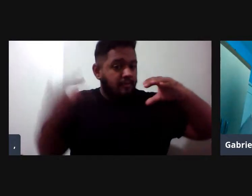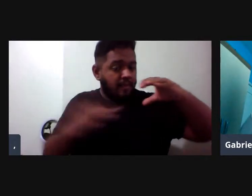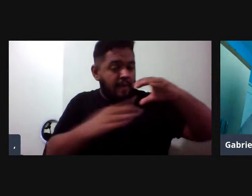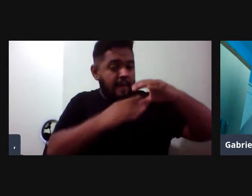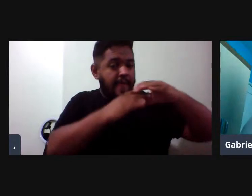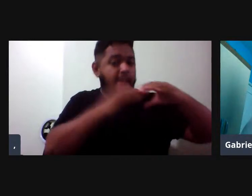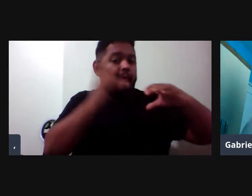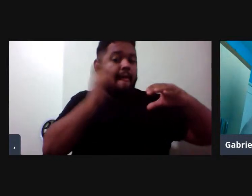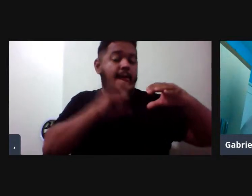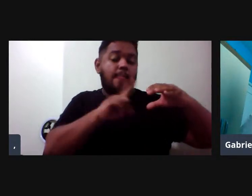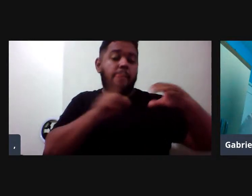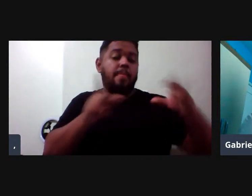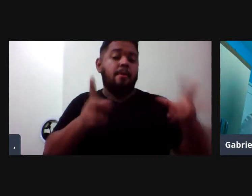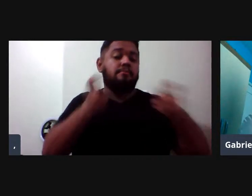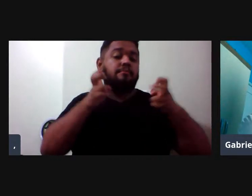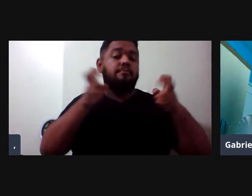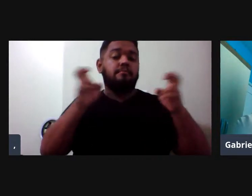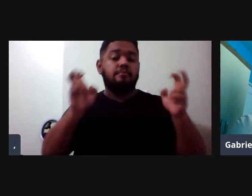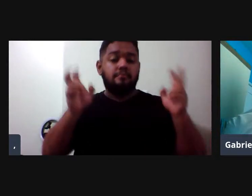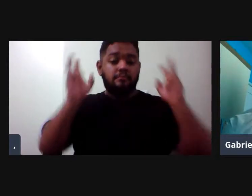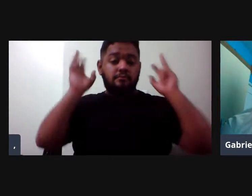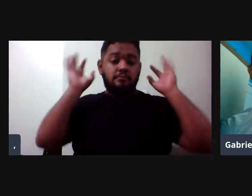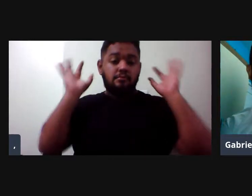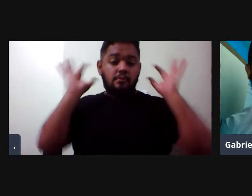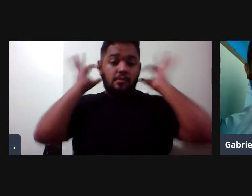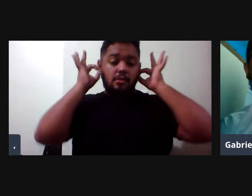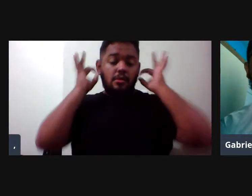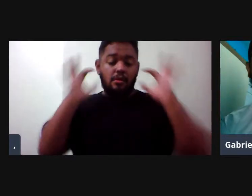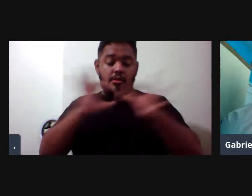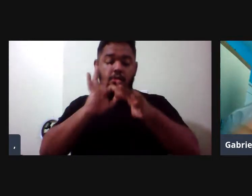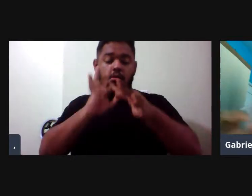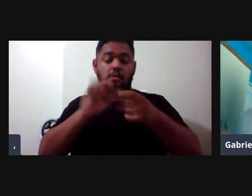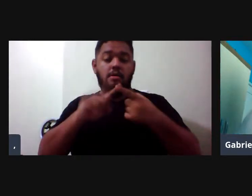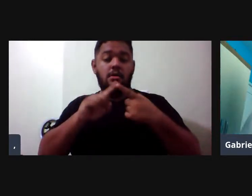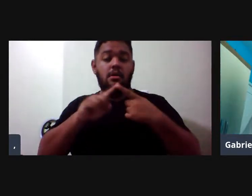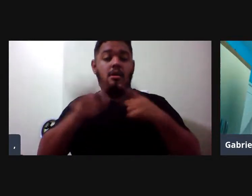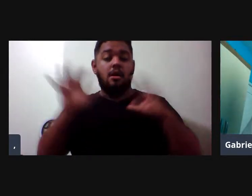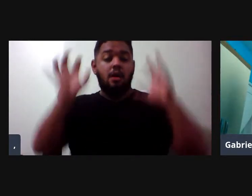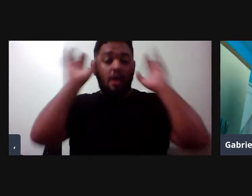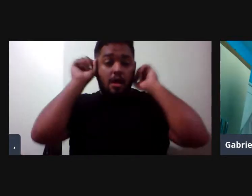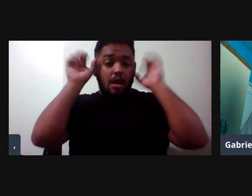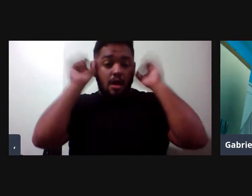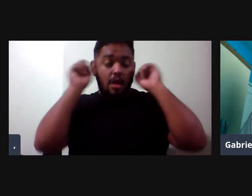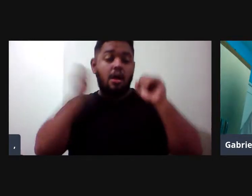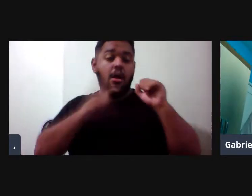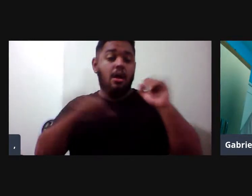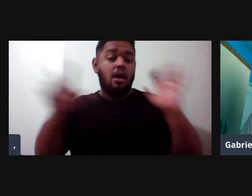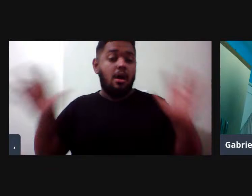conectada, então, ao osso do ouvido, do ouvido interno, e eles recebem,